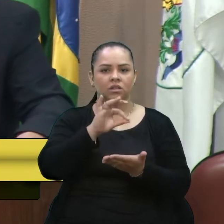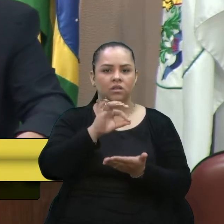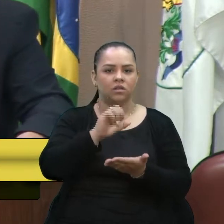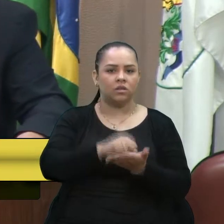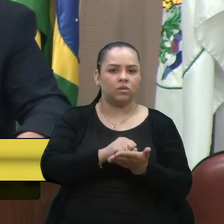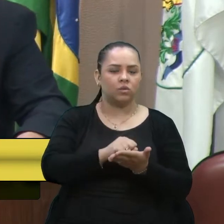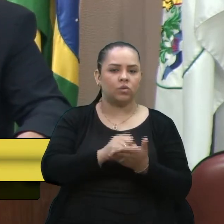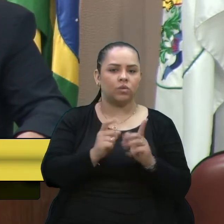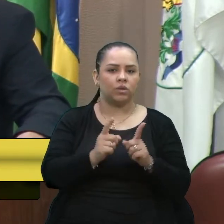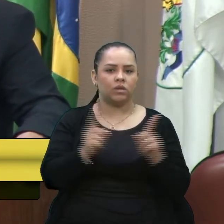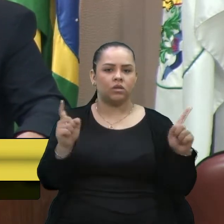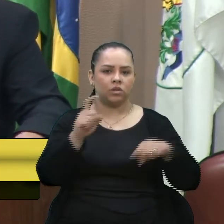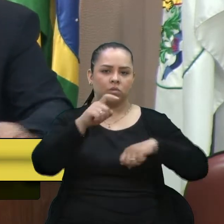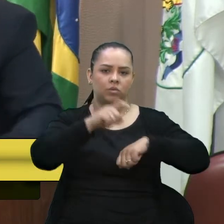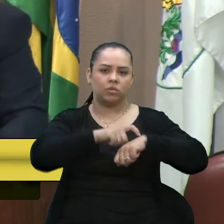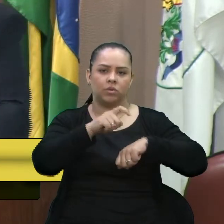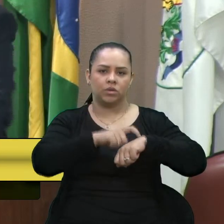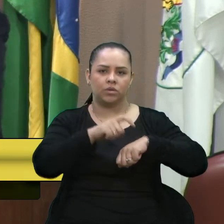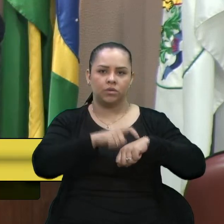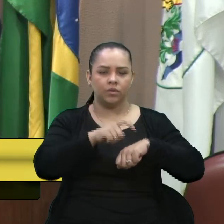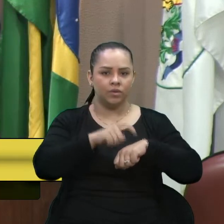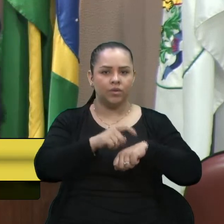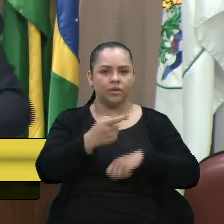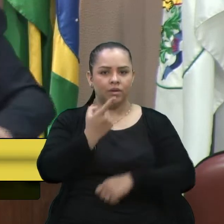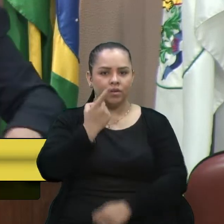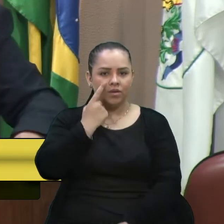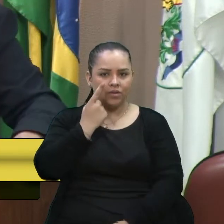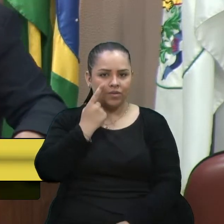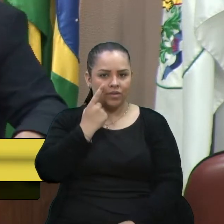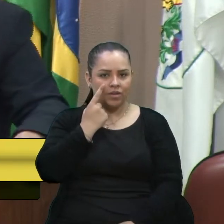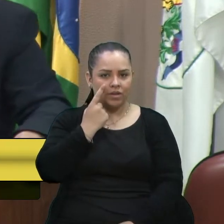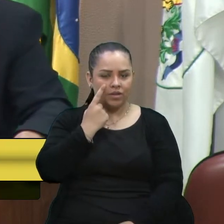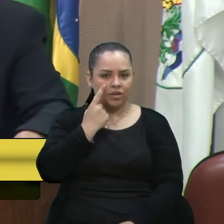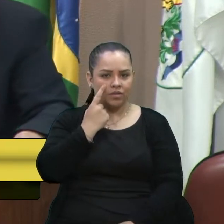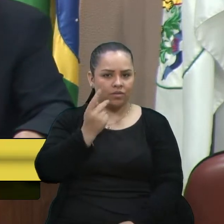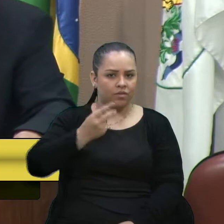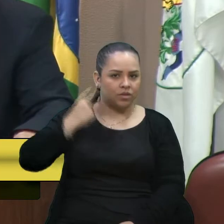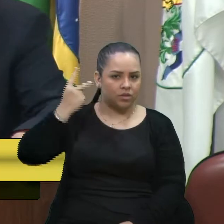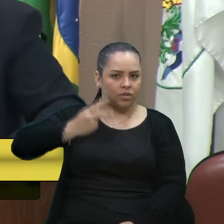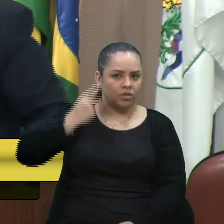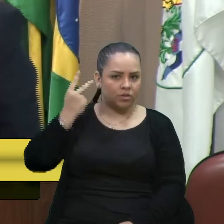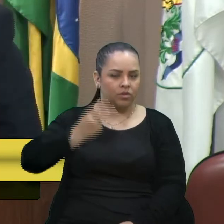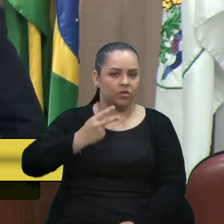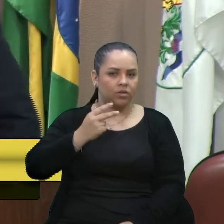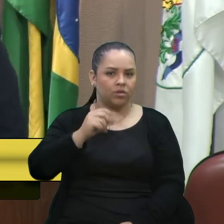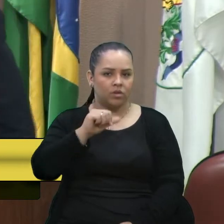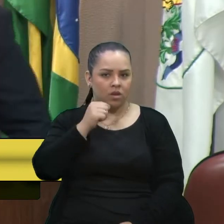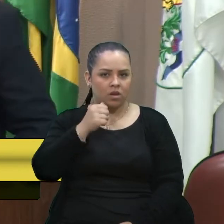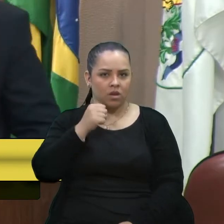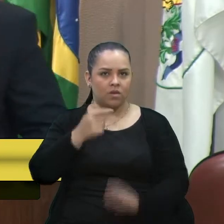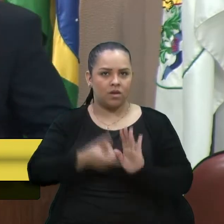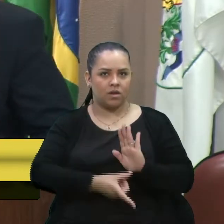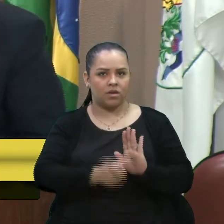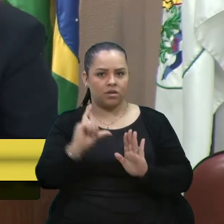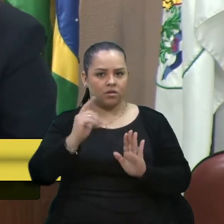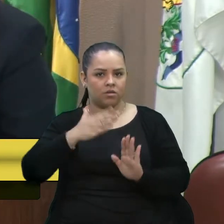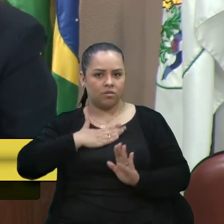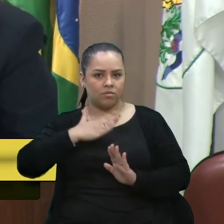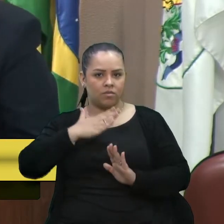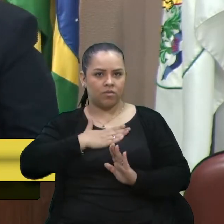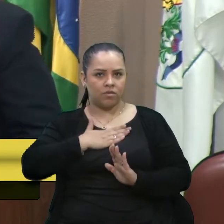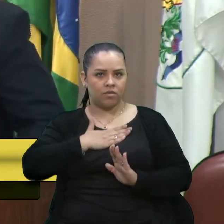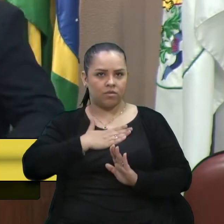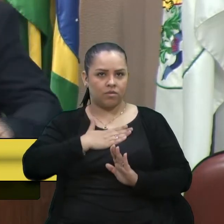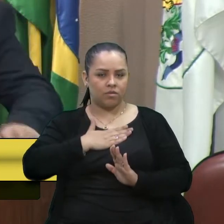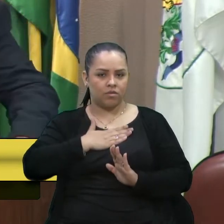E vi que estava, vi que o vereador Marconi aqui me antecederia, né? O grande